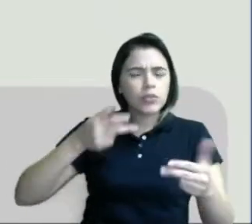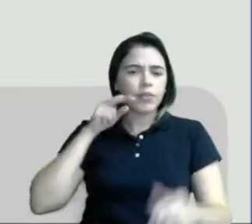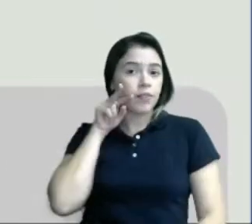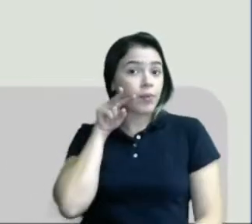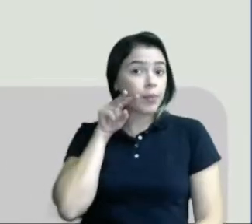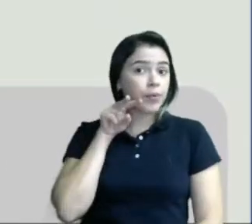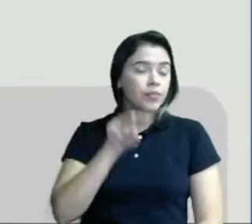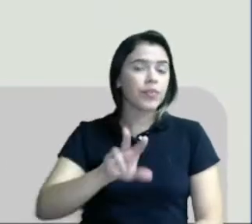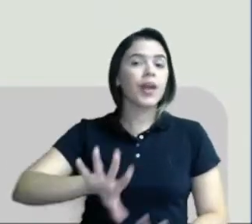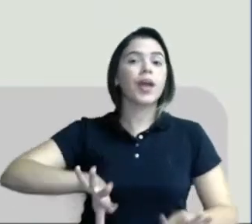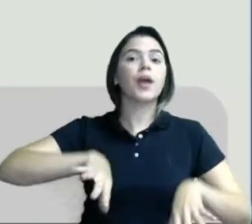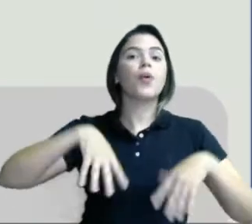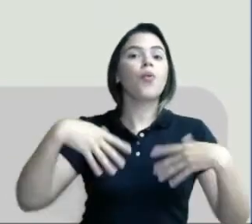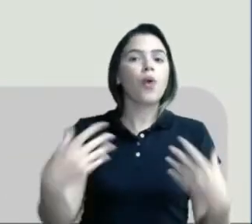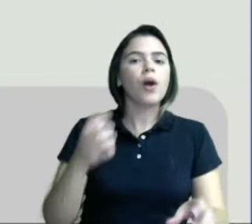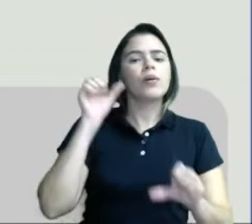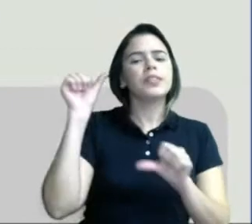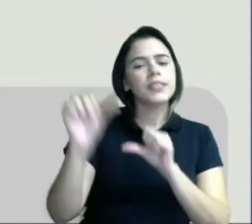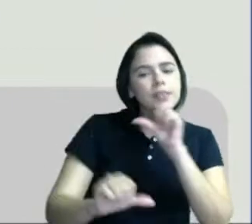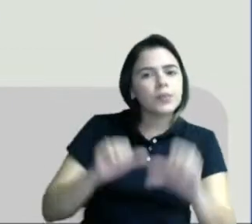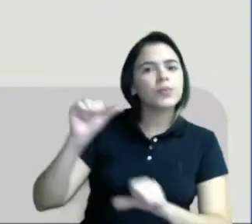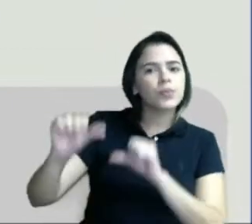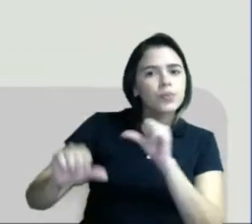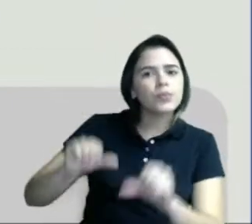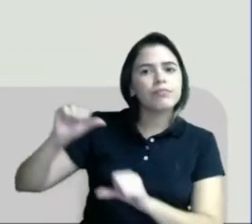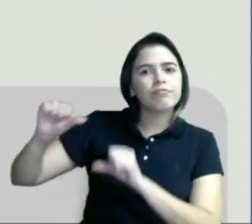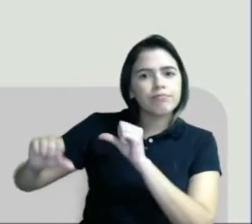quais são essas alterações.